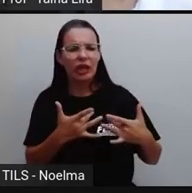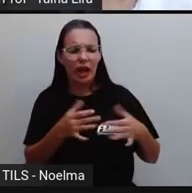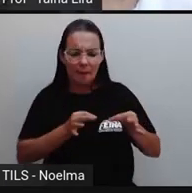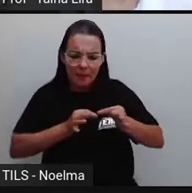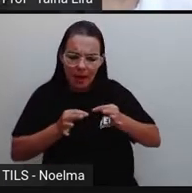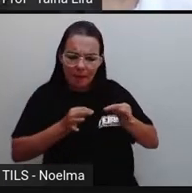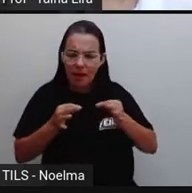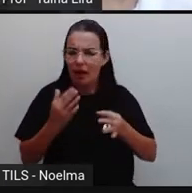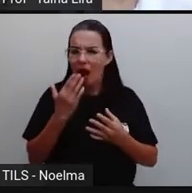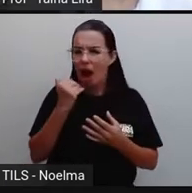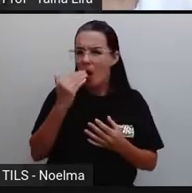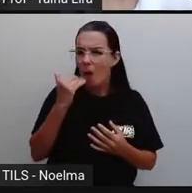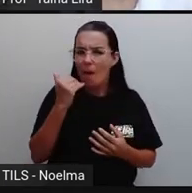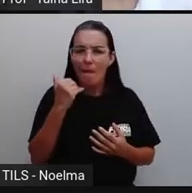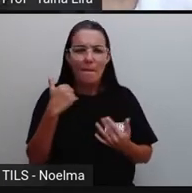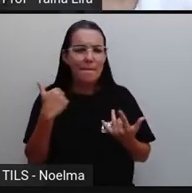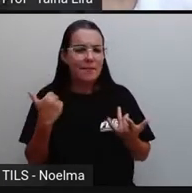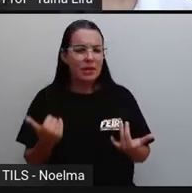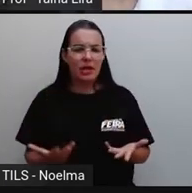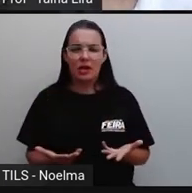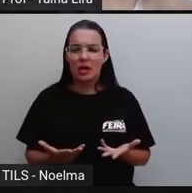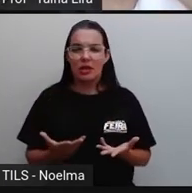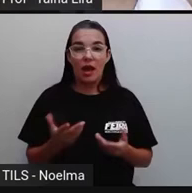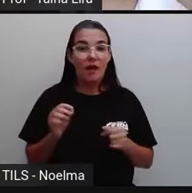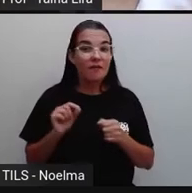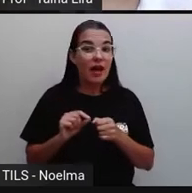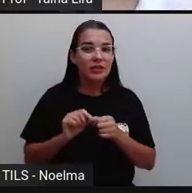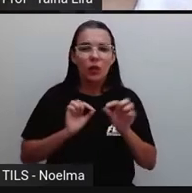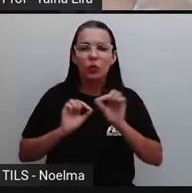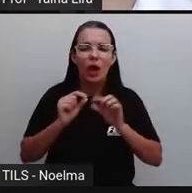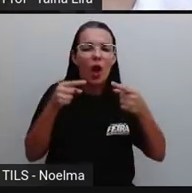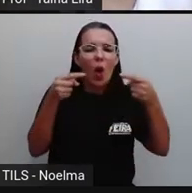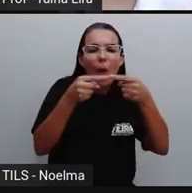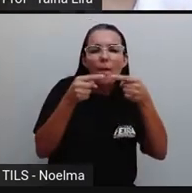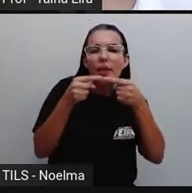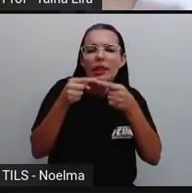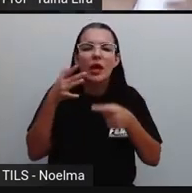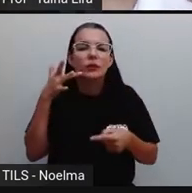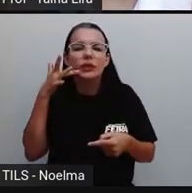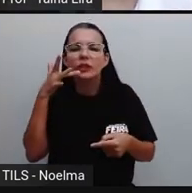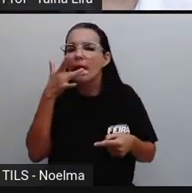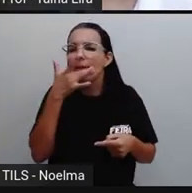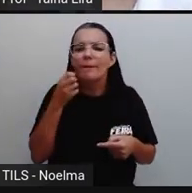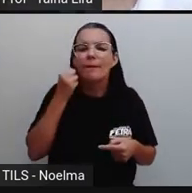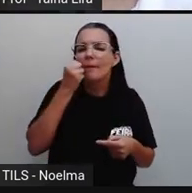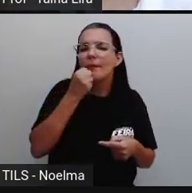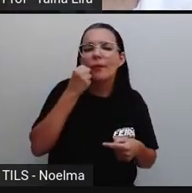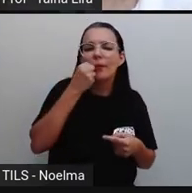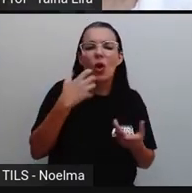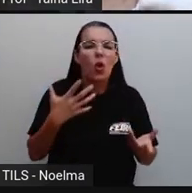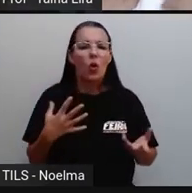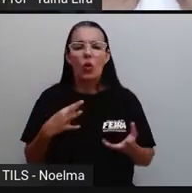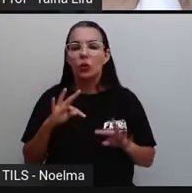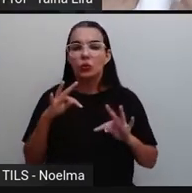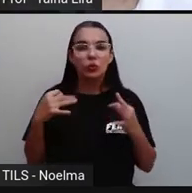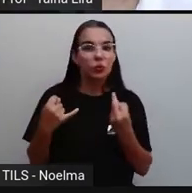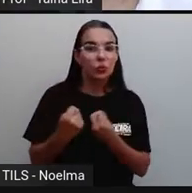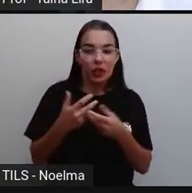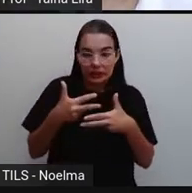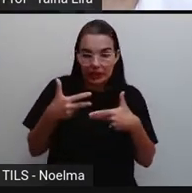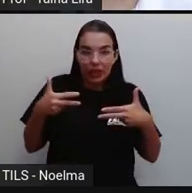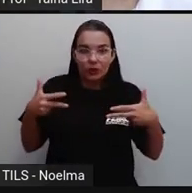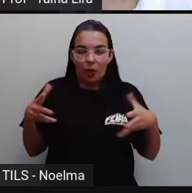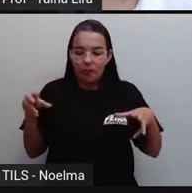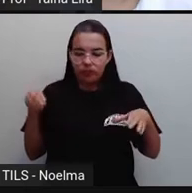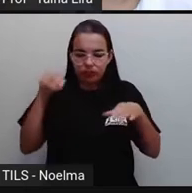é simplesmente, né, preparar a alimentação, não. É combinar ali os sabores, os ingredientes, né? É uma profissão